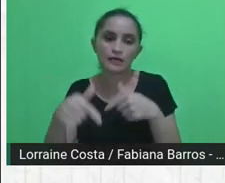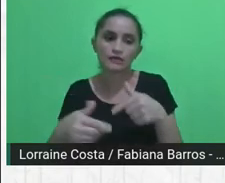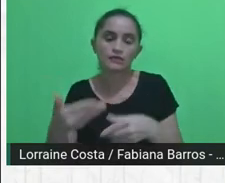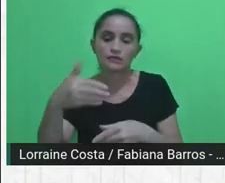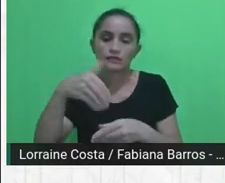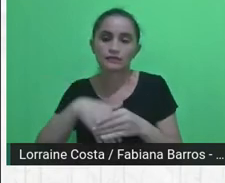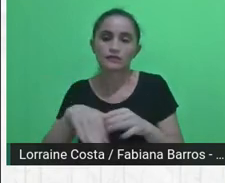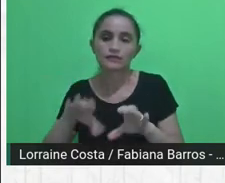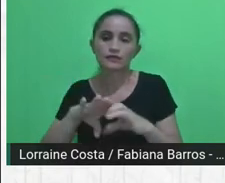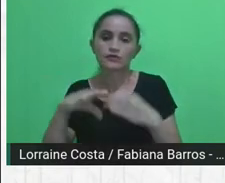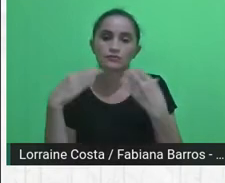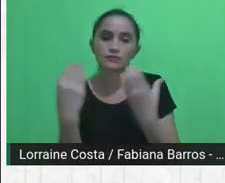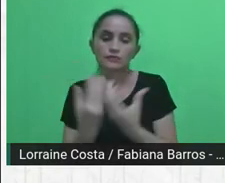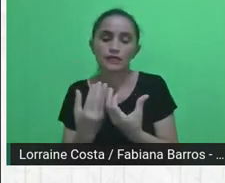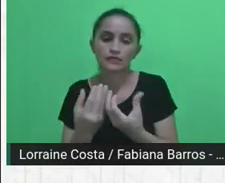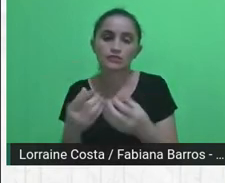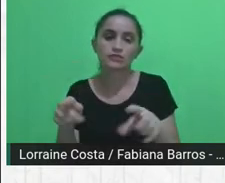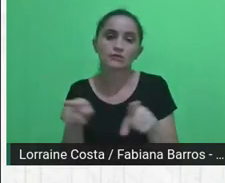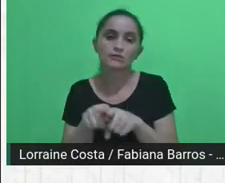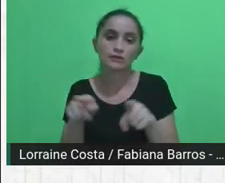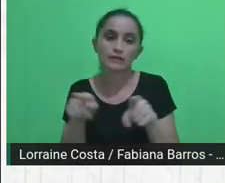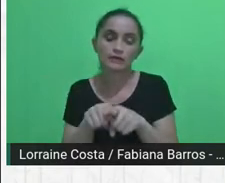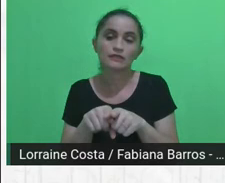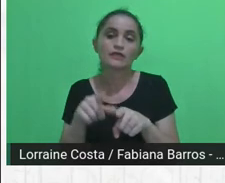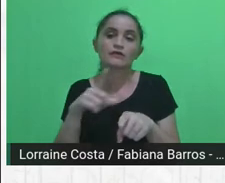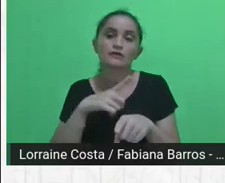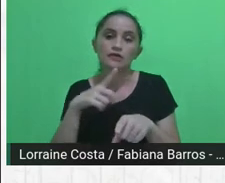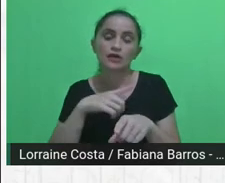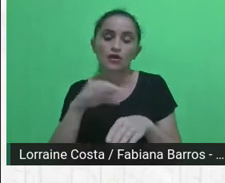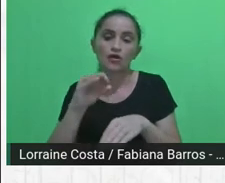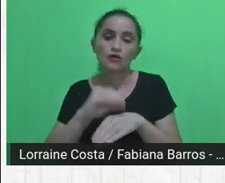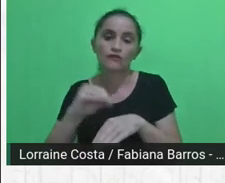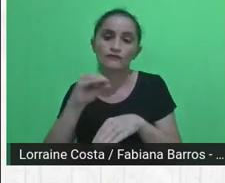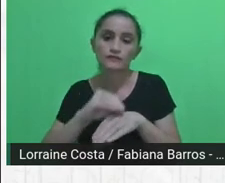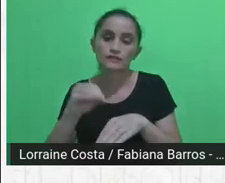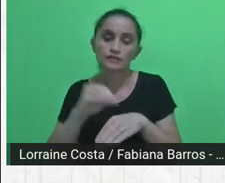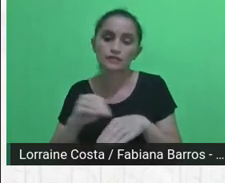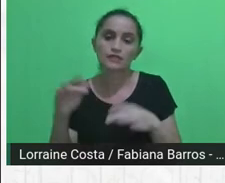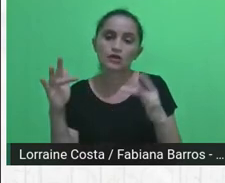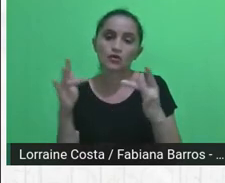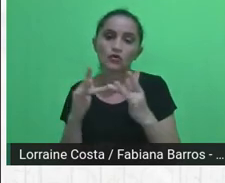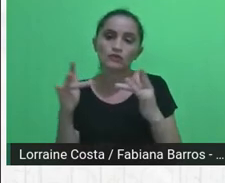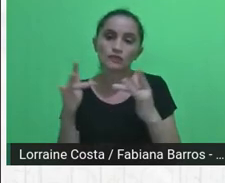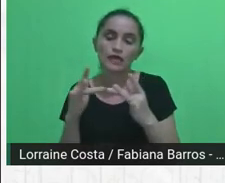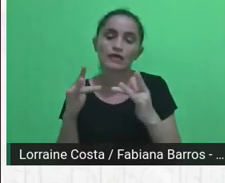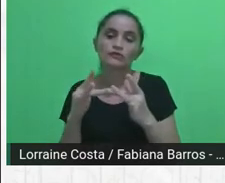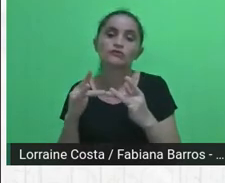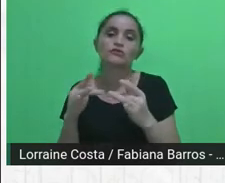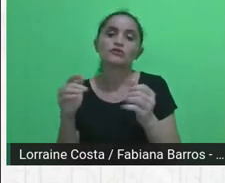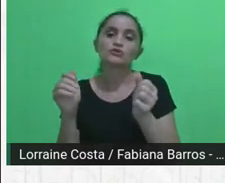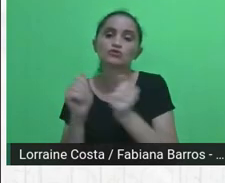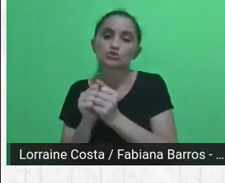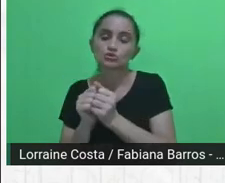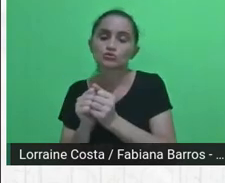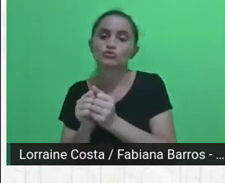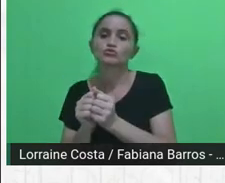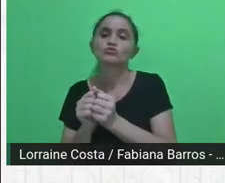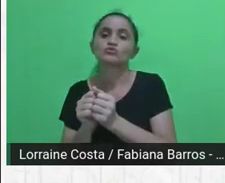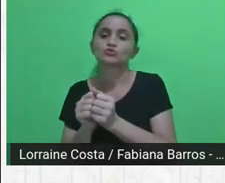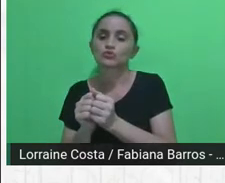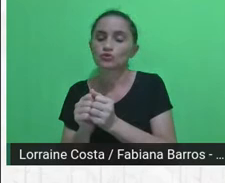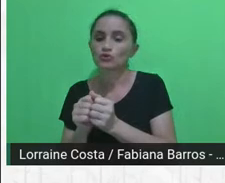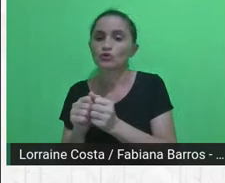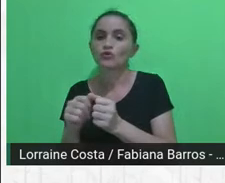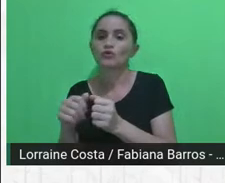de oficinas e de contato direto com as problemáticas que cada grupo adotou. Pode